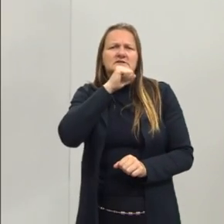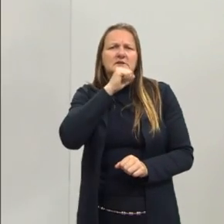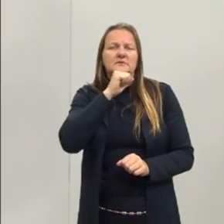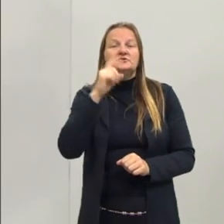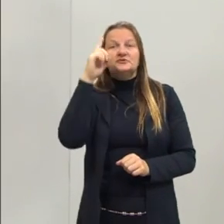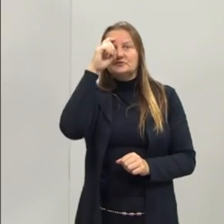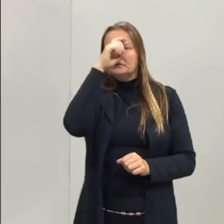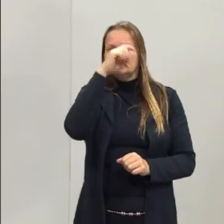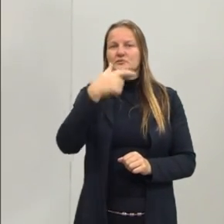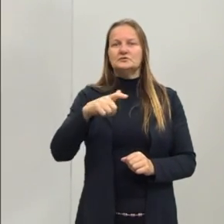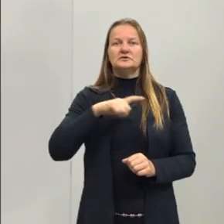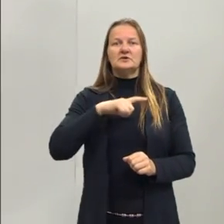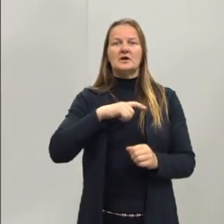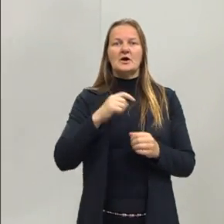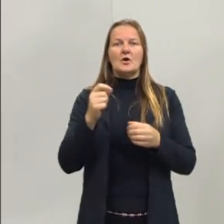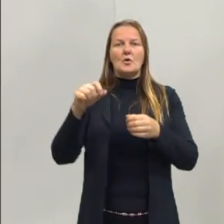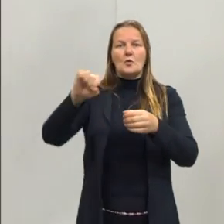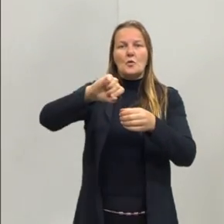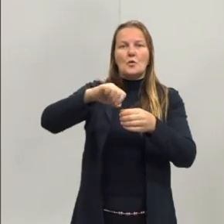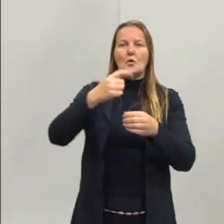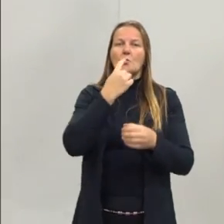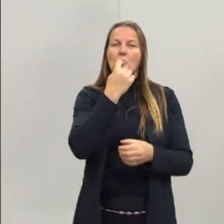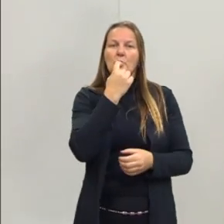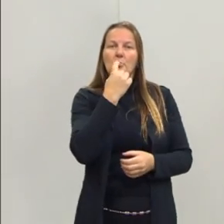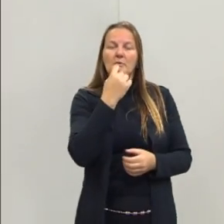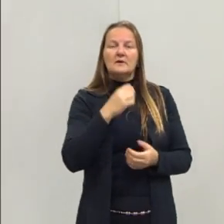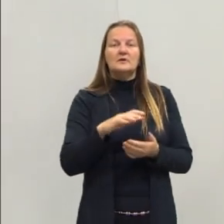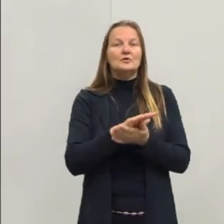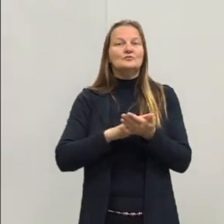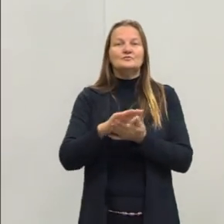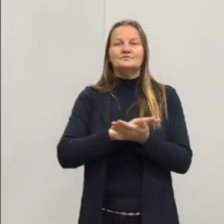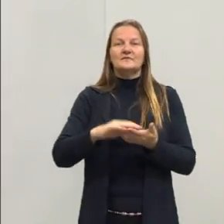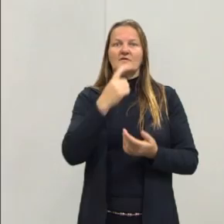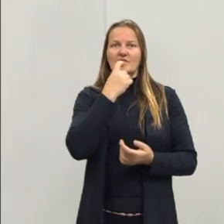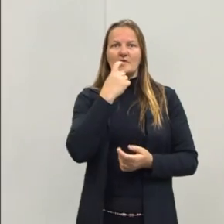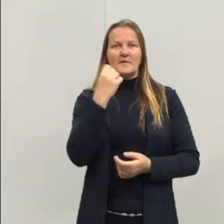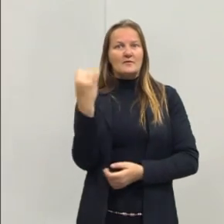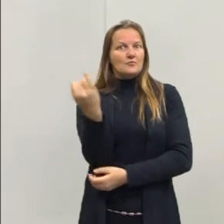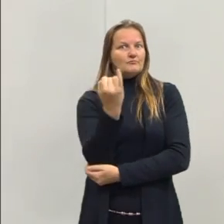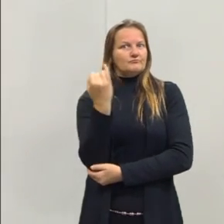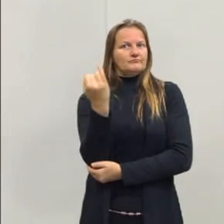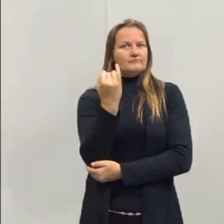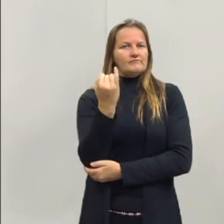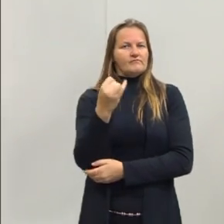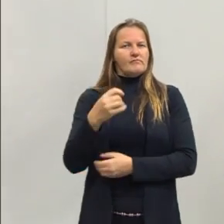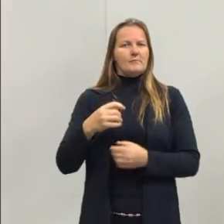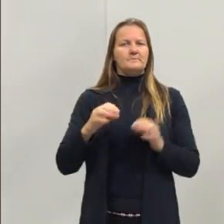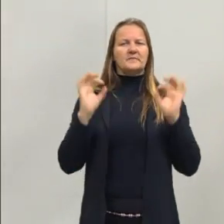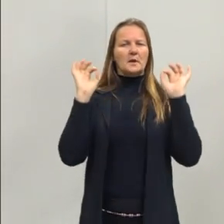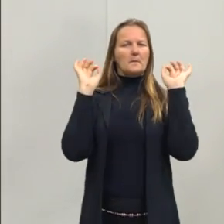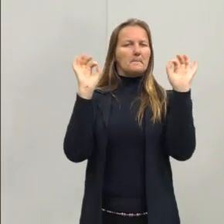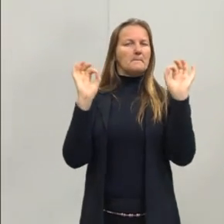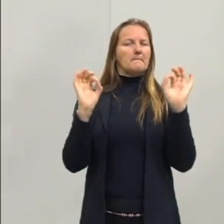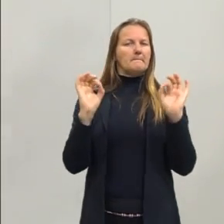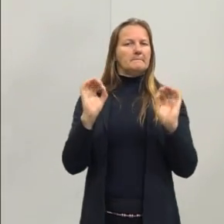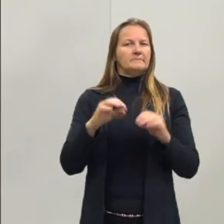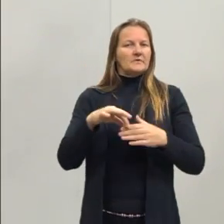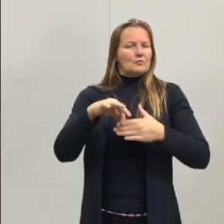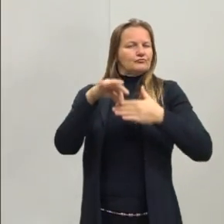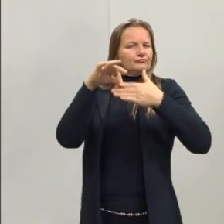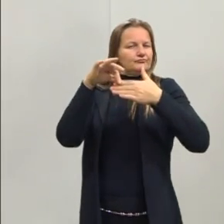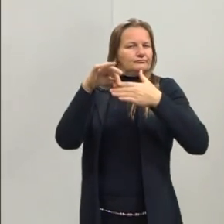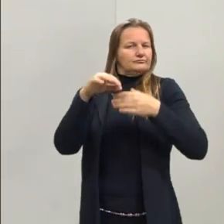difícil você encontrar corantes para o vermelho. E o vermelho era uma cor muito importante para a nobreza, era uma cor que mostrava distinção.